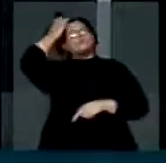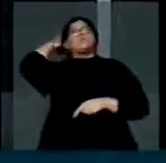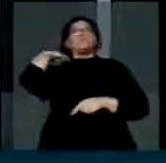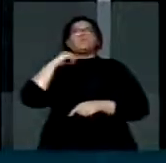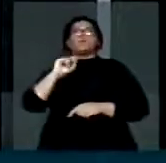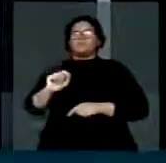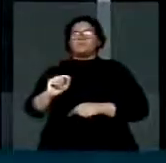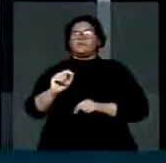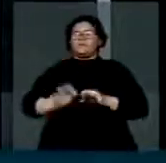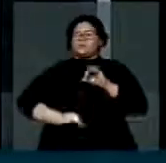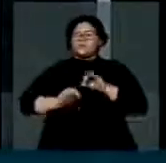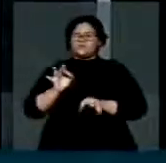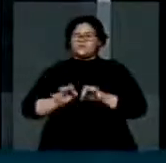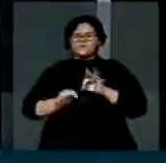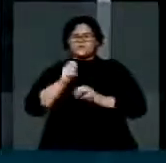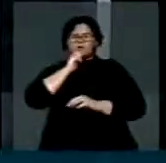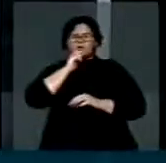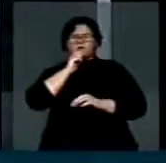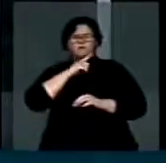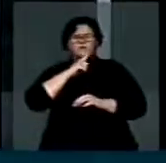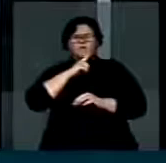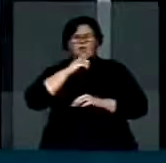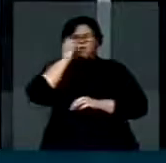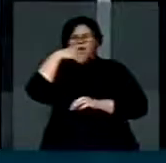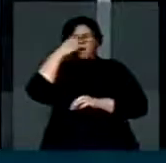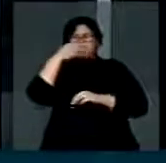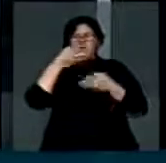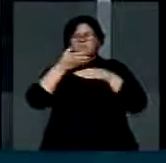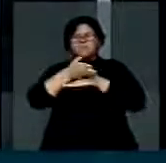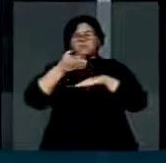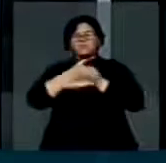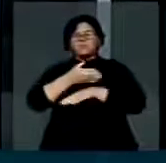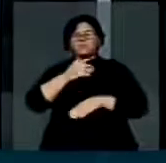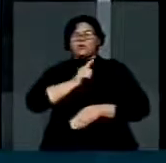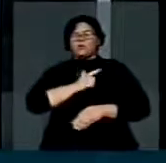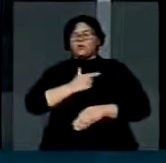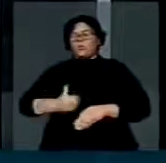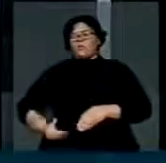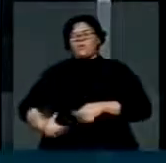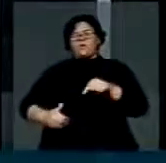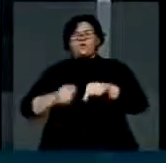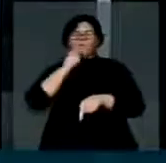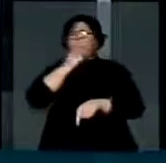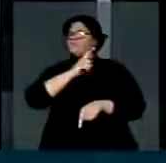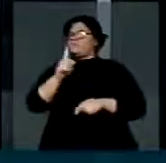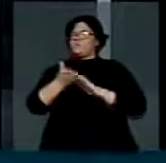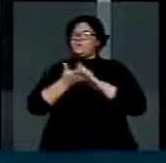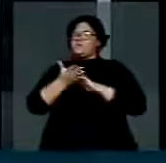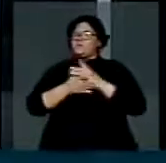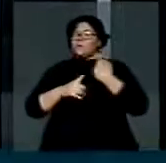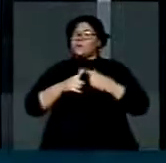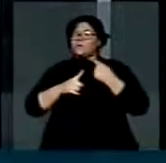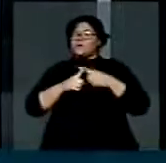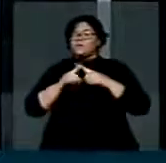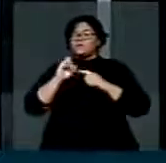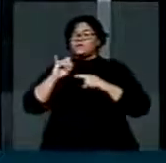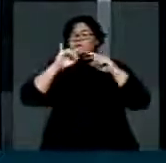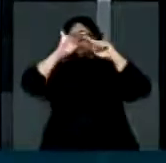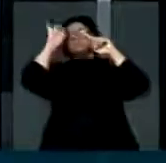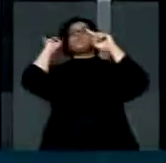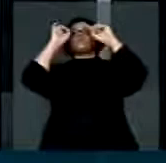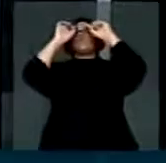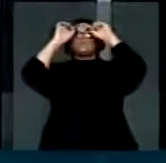judiciário está interferindo no poder legislativo. Quando o Supremo toma atitudes,